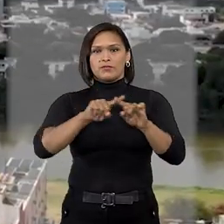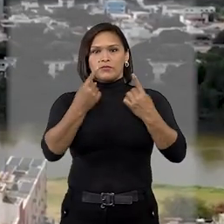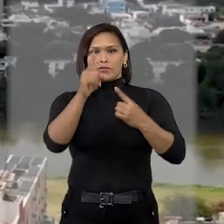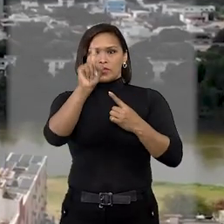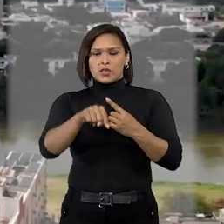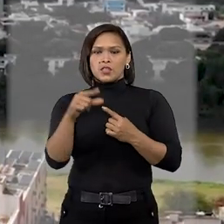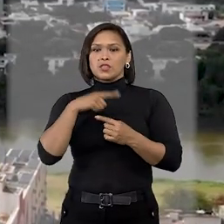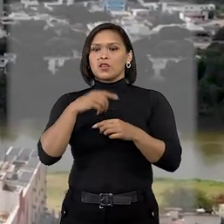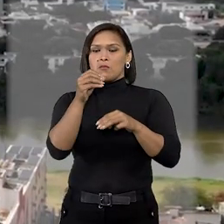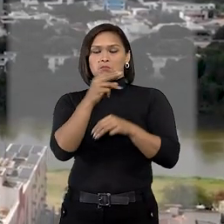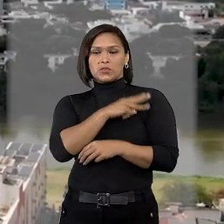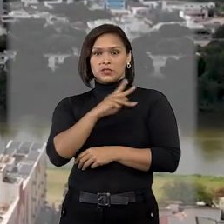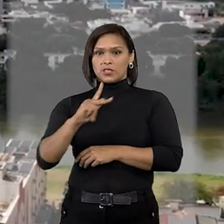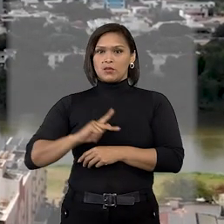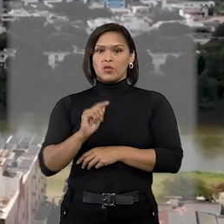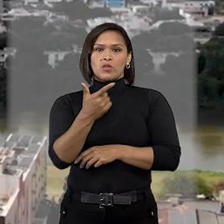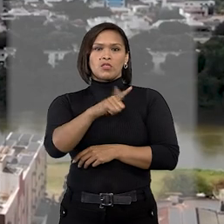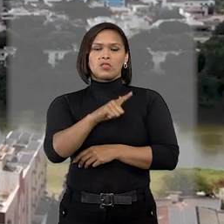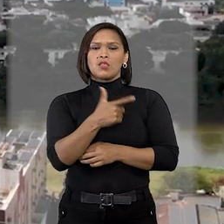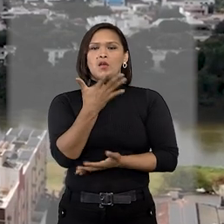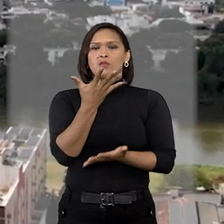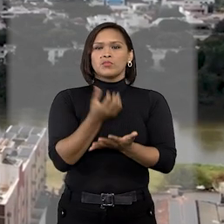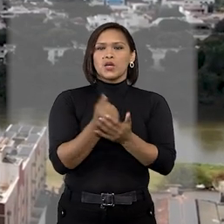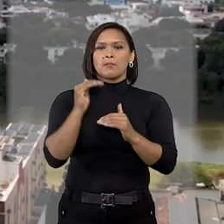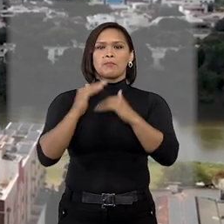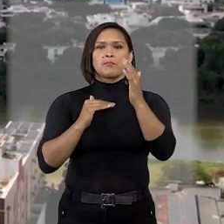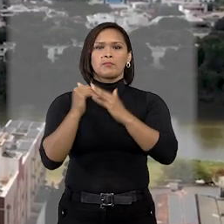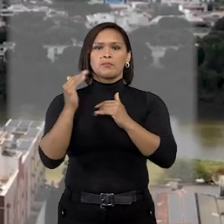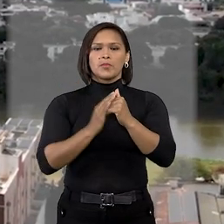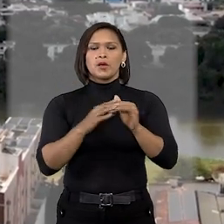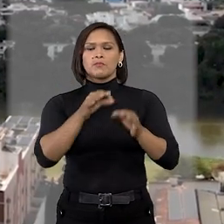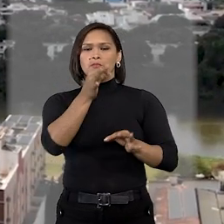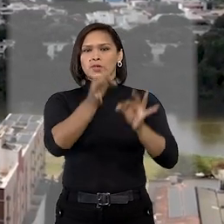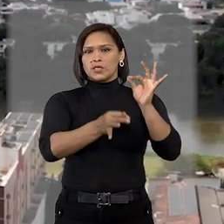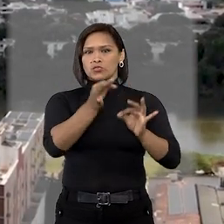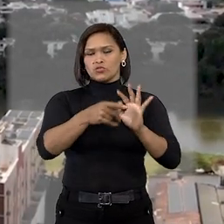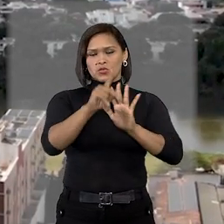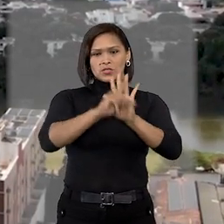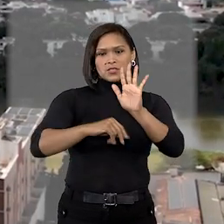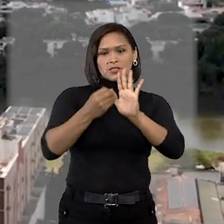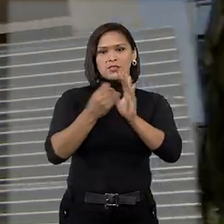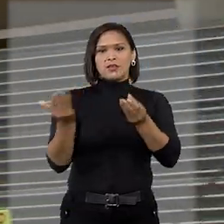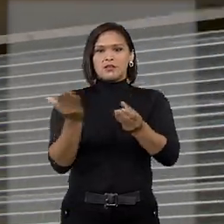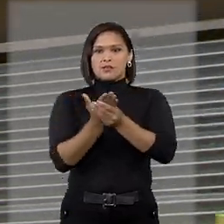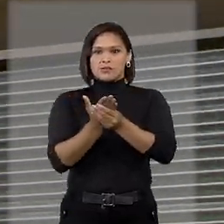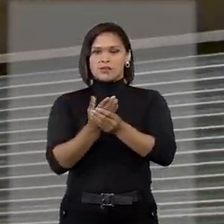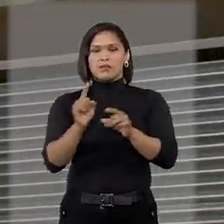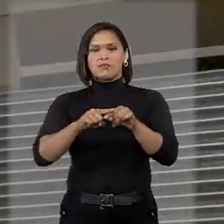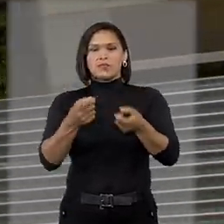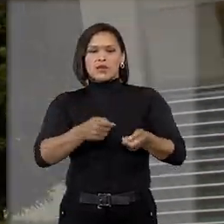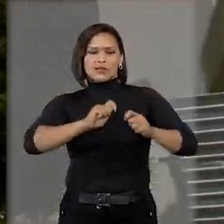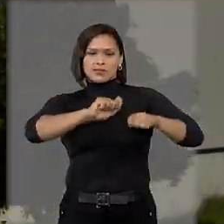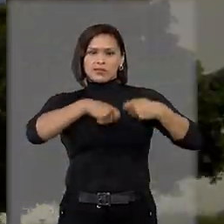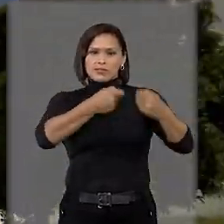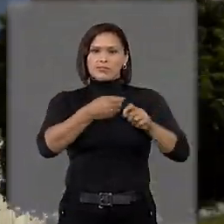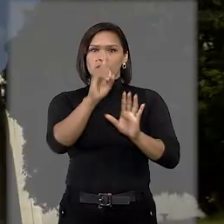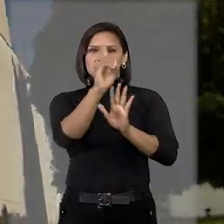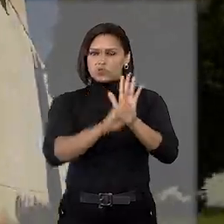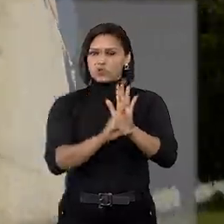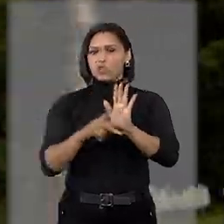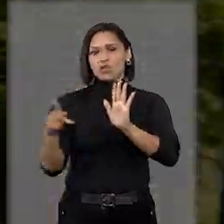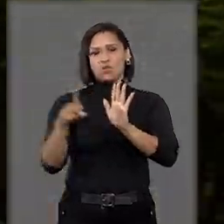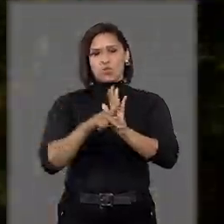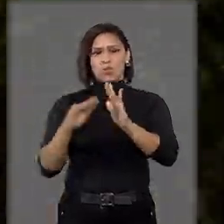Portanto, o Ministério Público não é dotado de legitimidade para ajuizar a ação civil pública visando a defesa do direito do